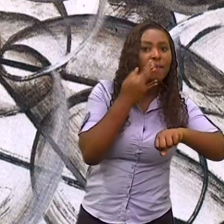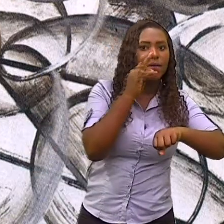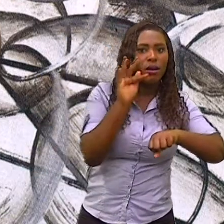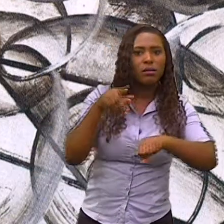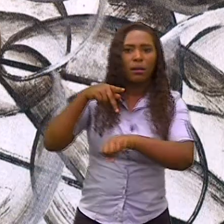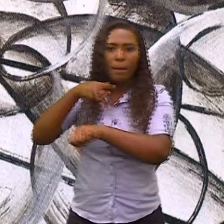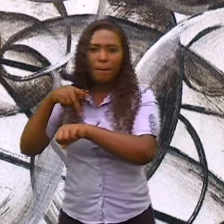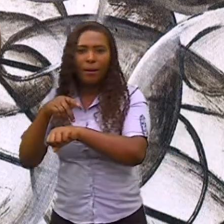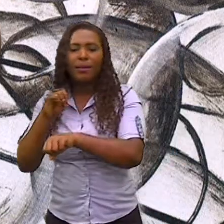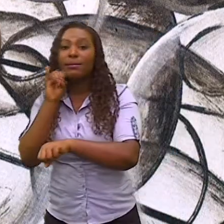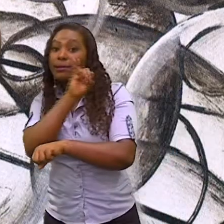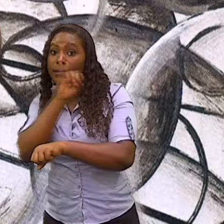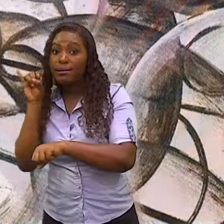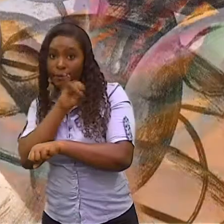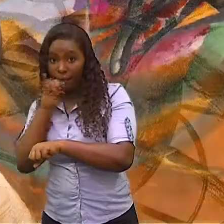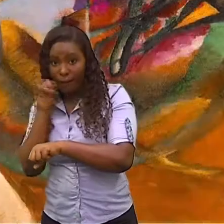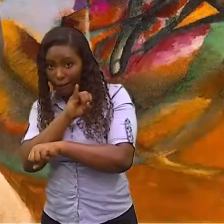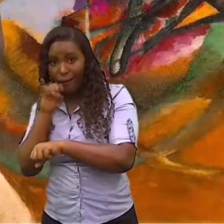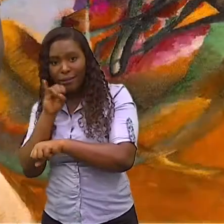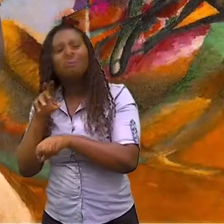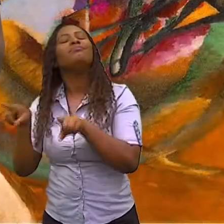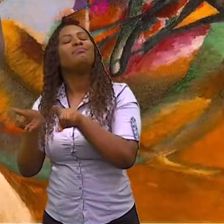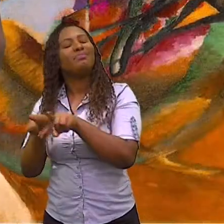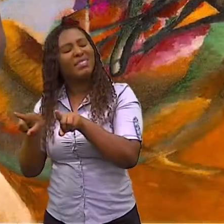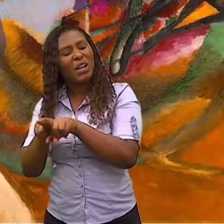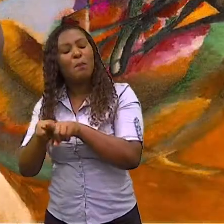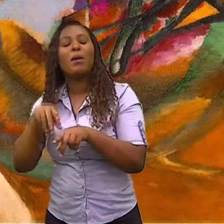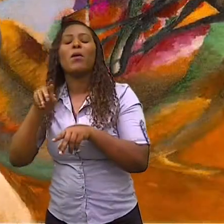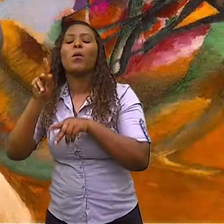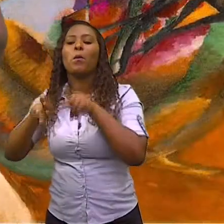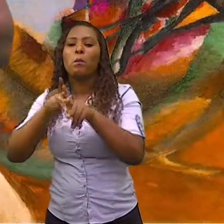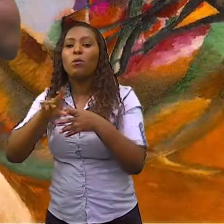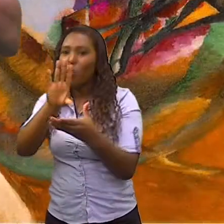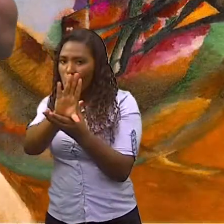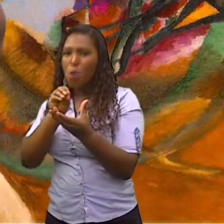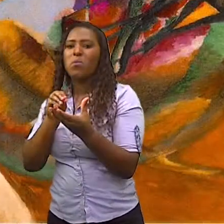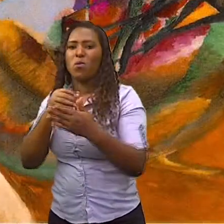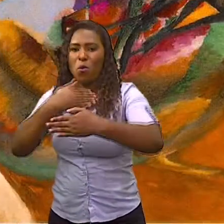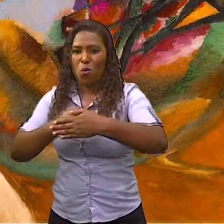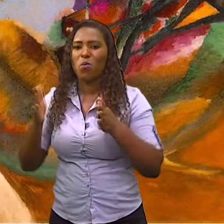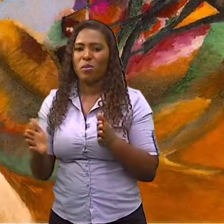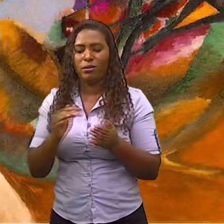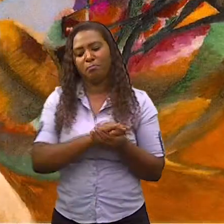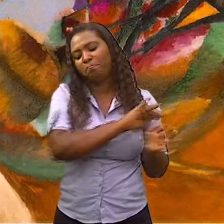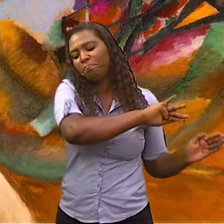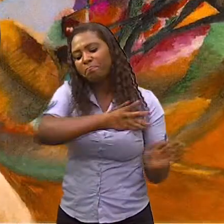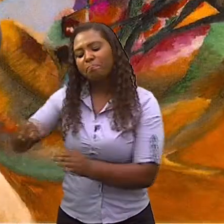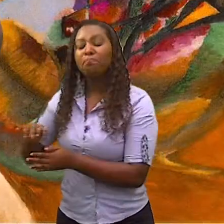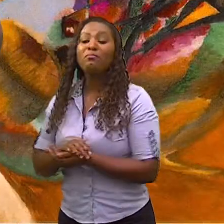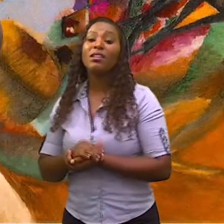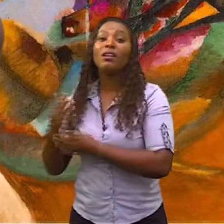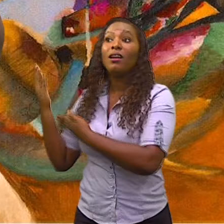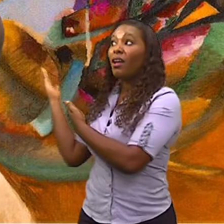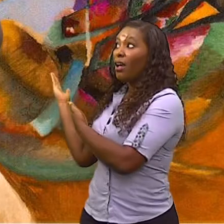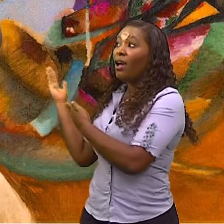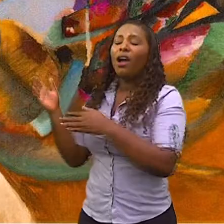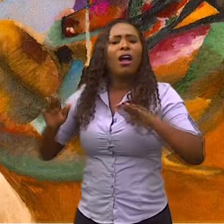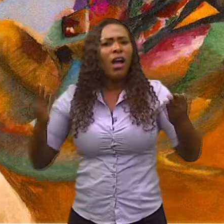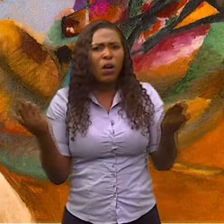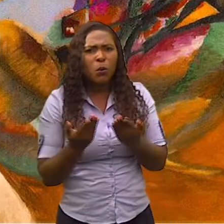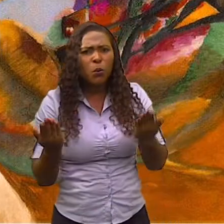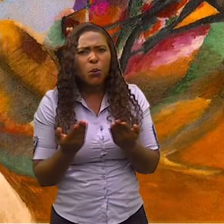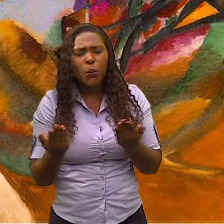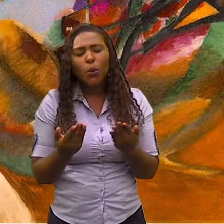nascente. Agora nós vamos falar do abstracionismo. O que é o abstracionismo? É um movimento que se